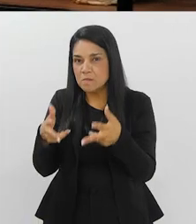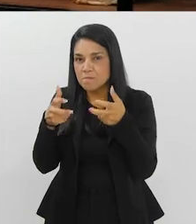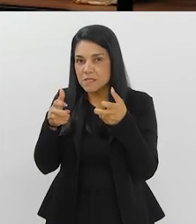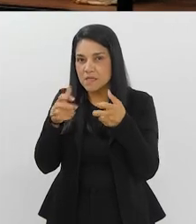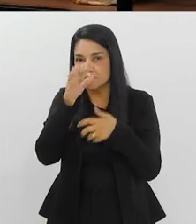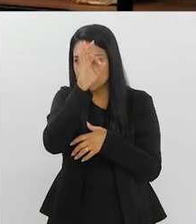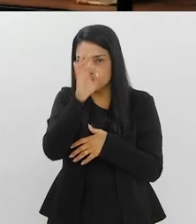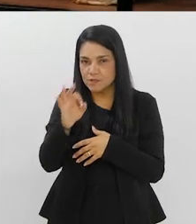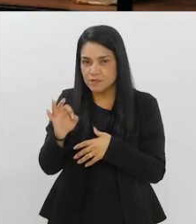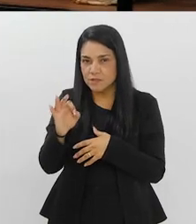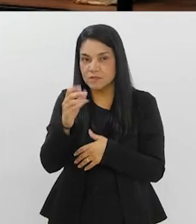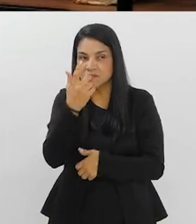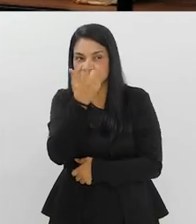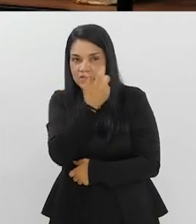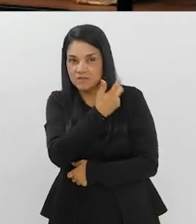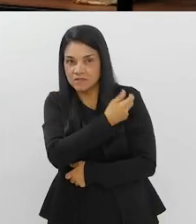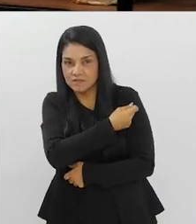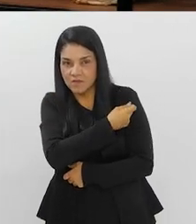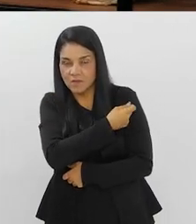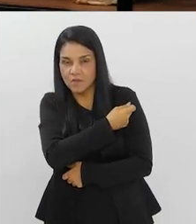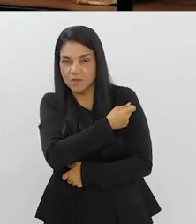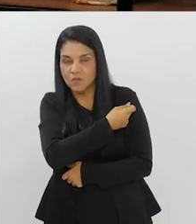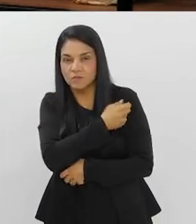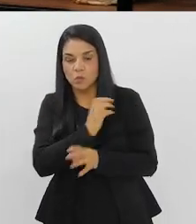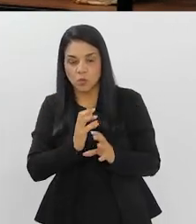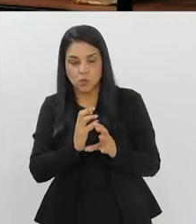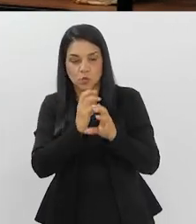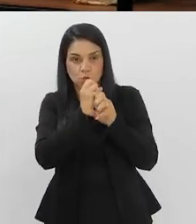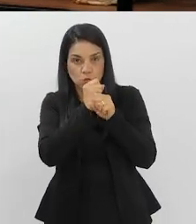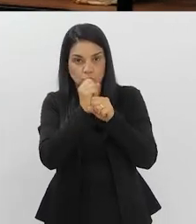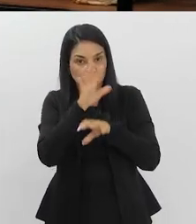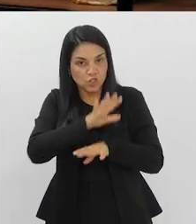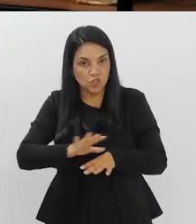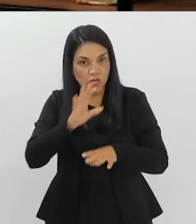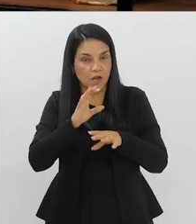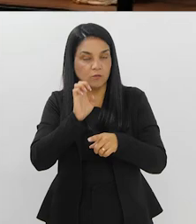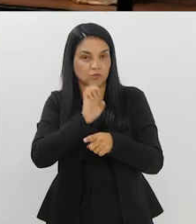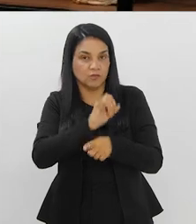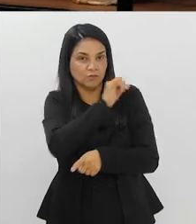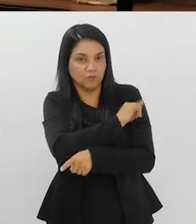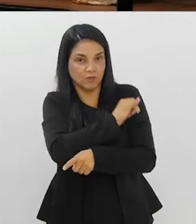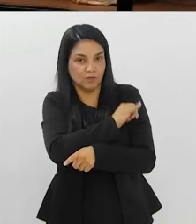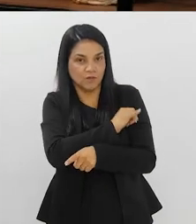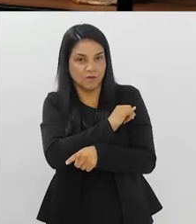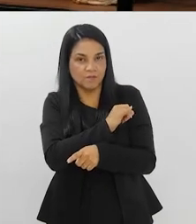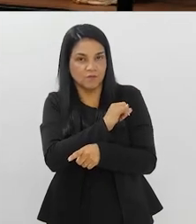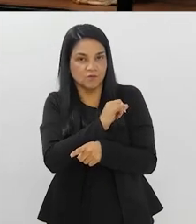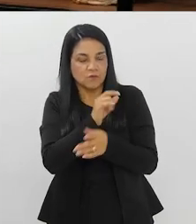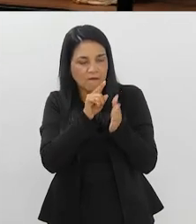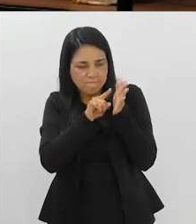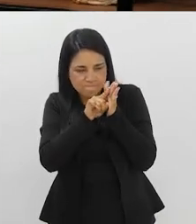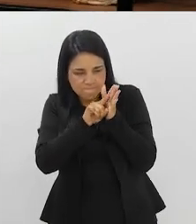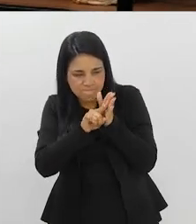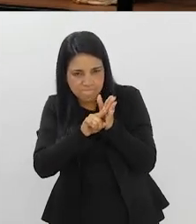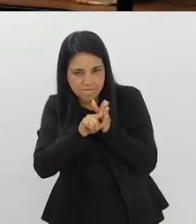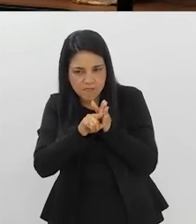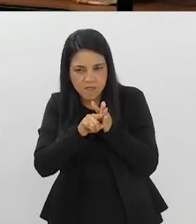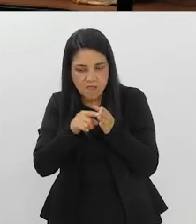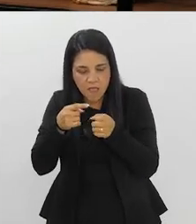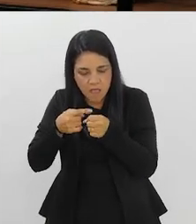você vai olhar o percentual da cobertura vacinal, você tem um número geral do estado, mas quando você vai esmiuçar